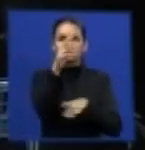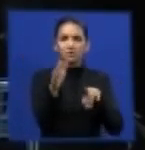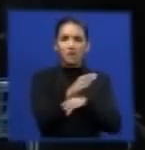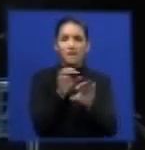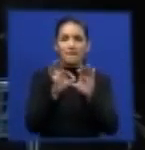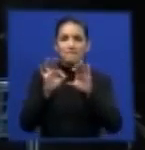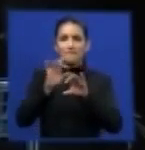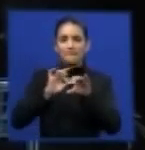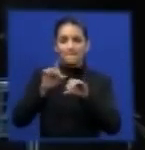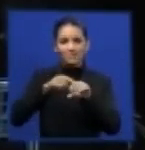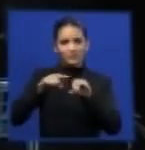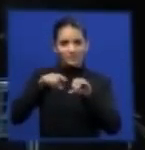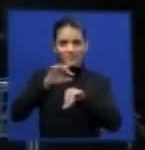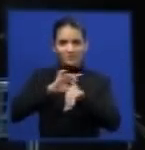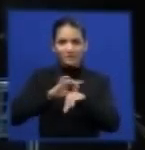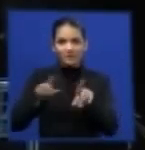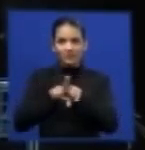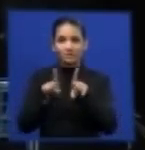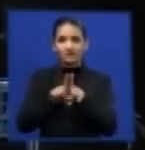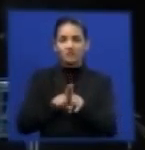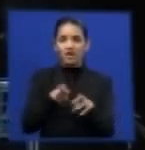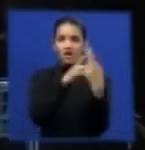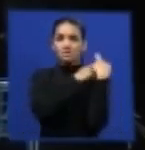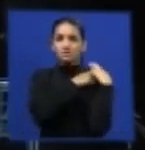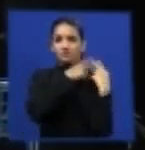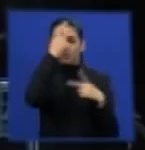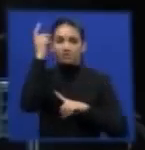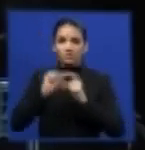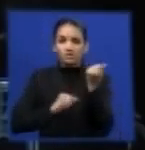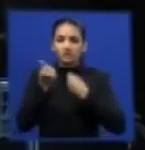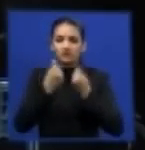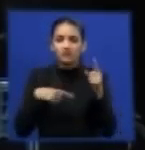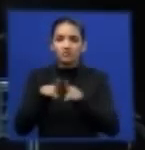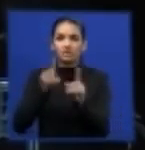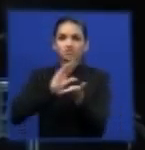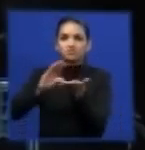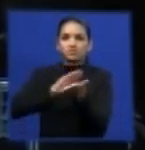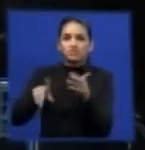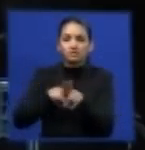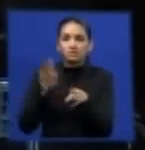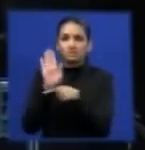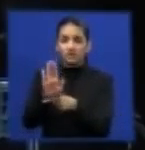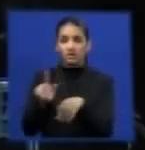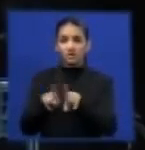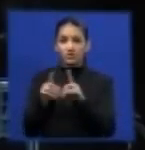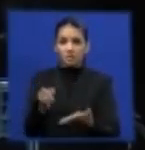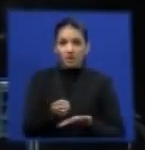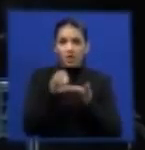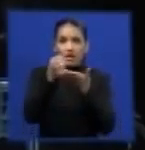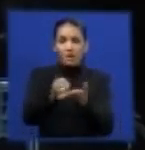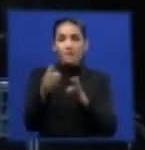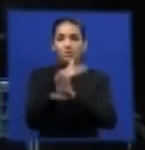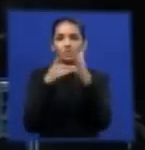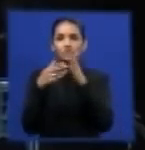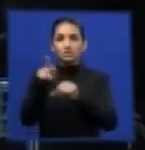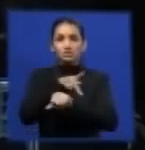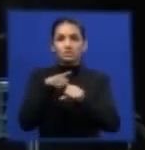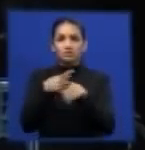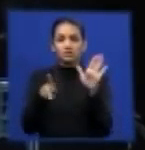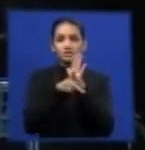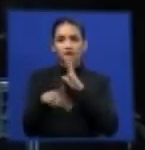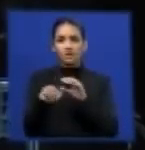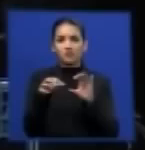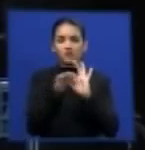obter responsabilidade do produtor com o sistema de financiamento. Fornecer auxílio necessário aos países membros da União Europeia, ao